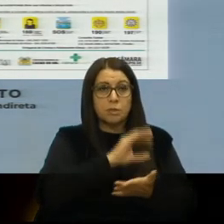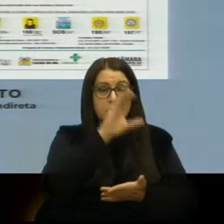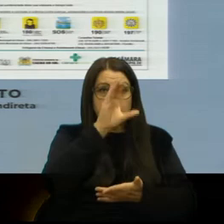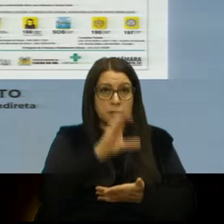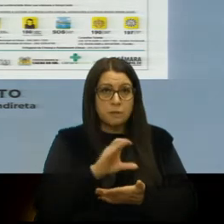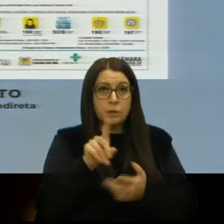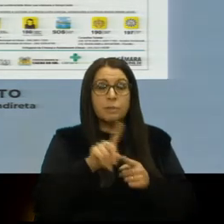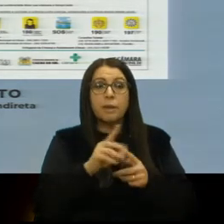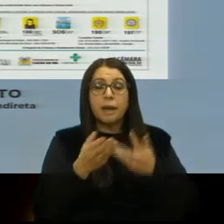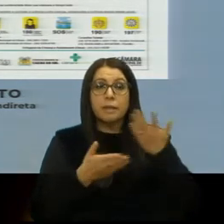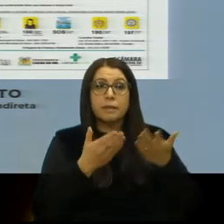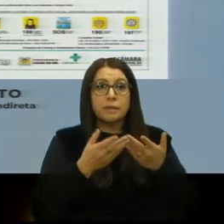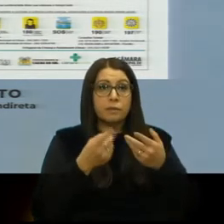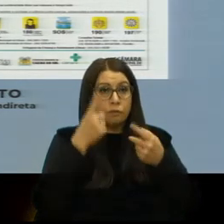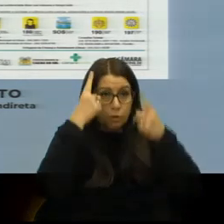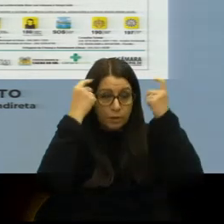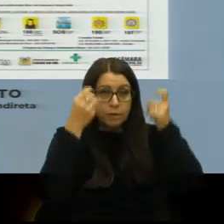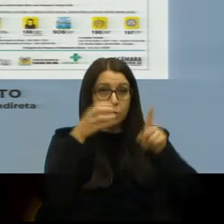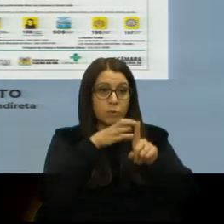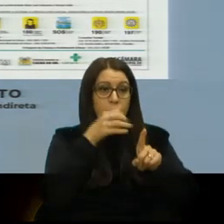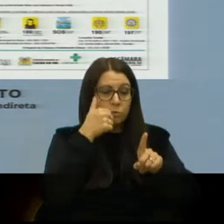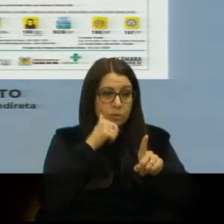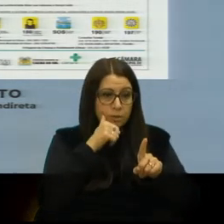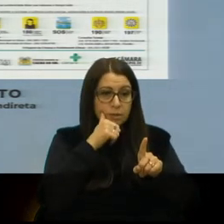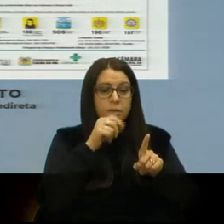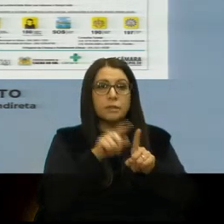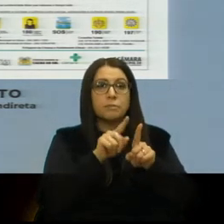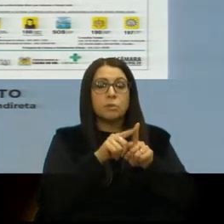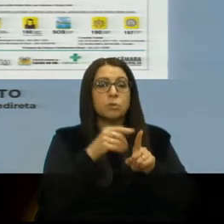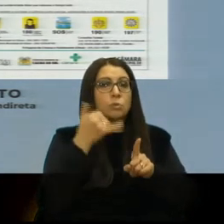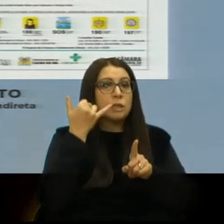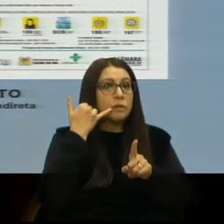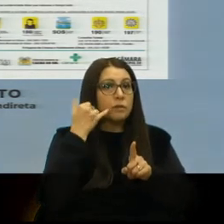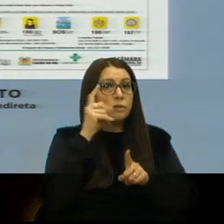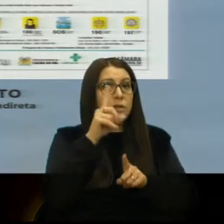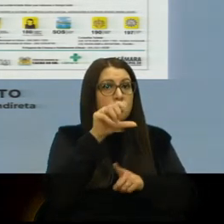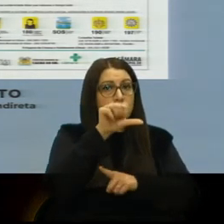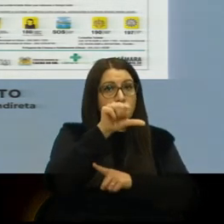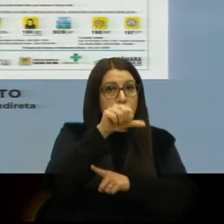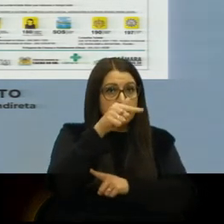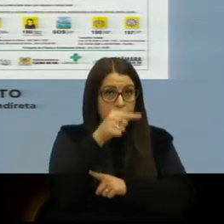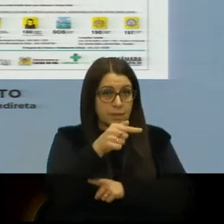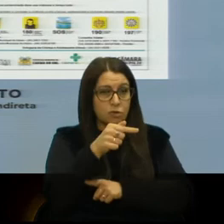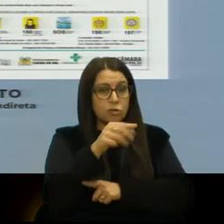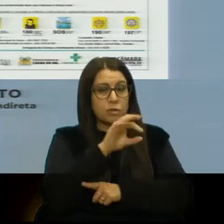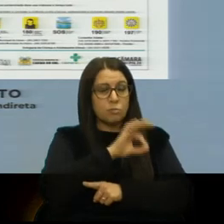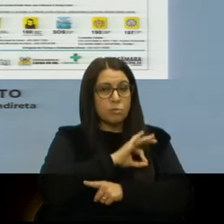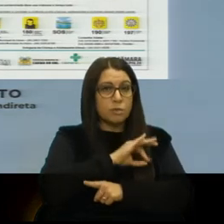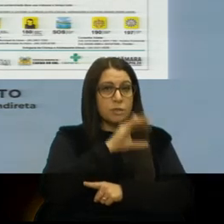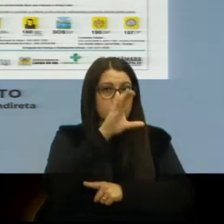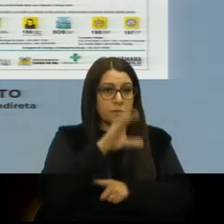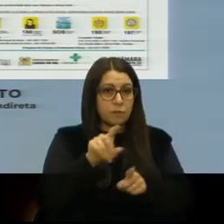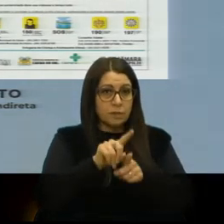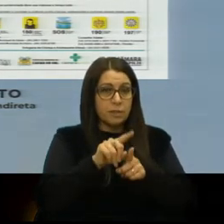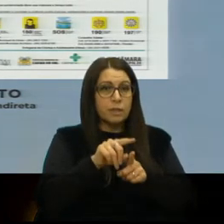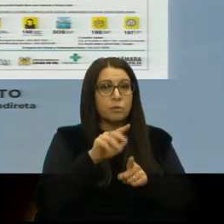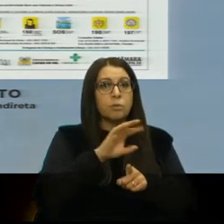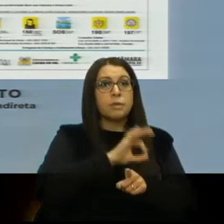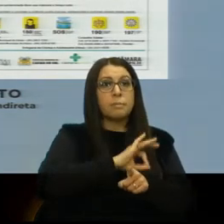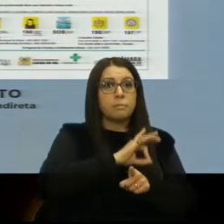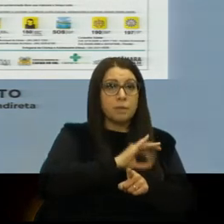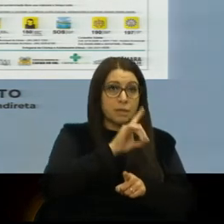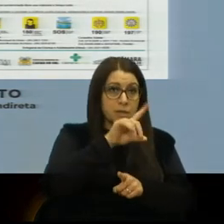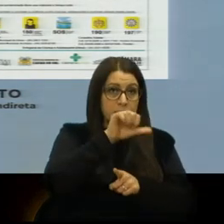atende violência contra a mulher. O telefone 197 da Polícia Civil, 190 da Brigada Militar.